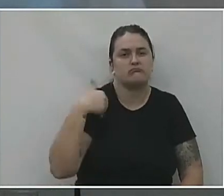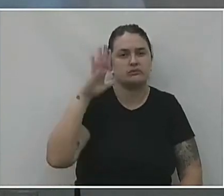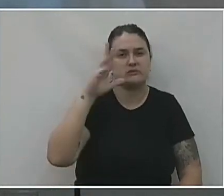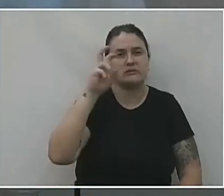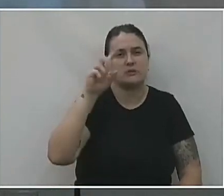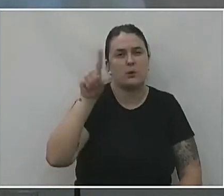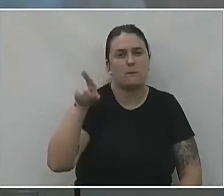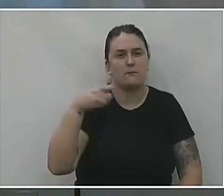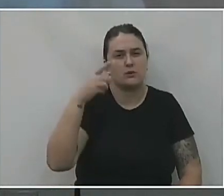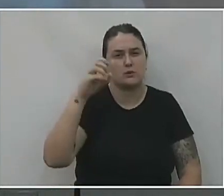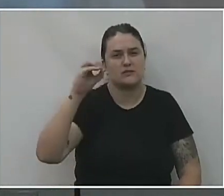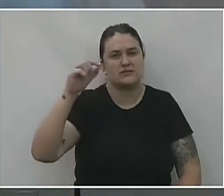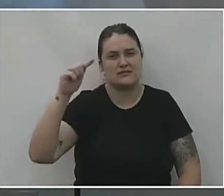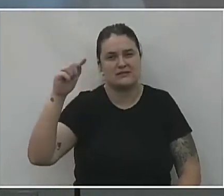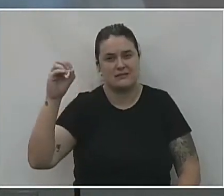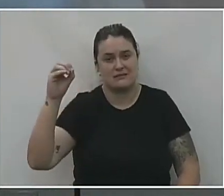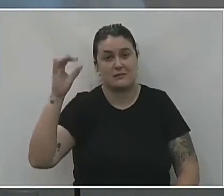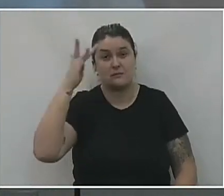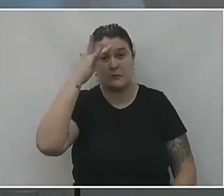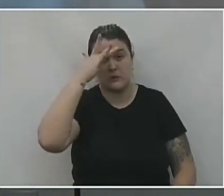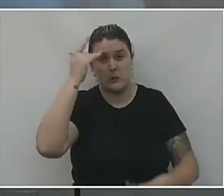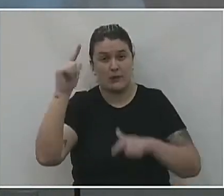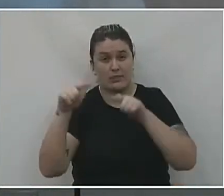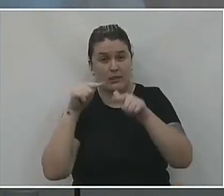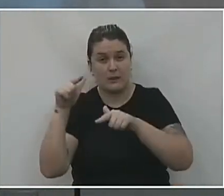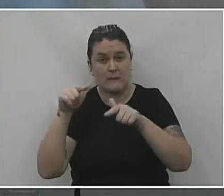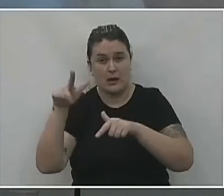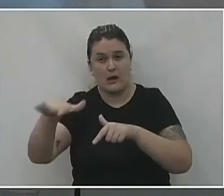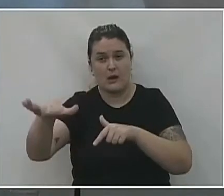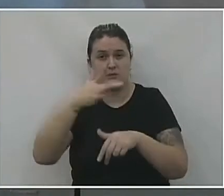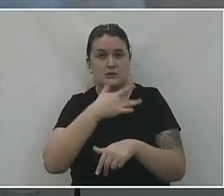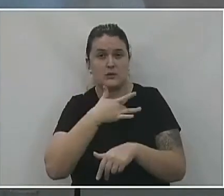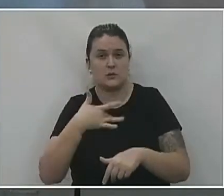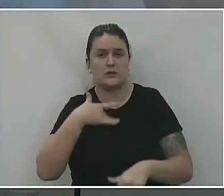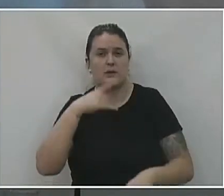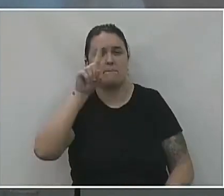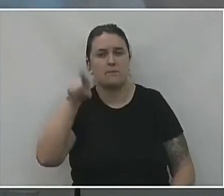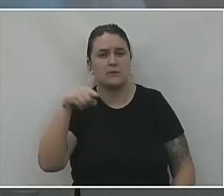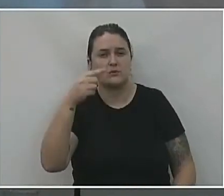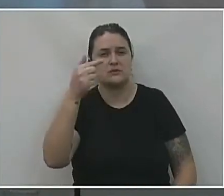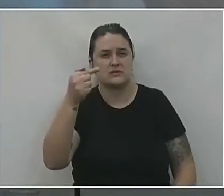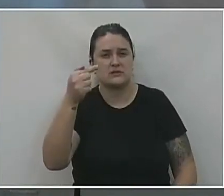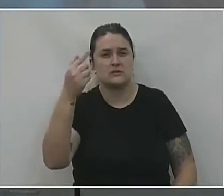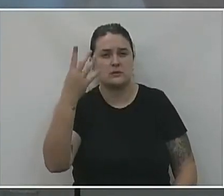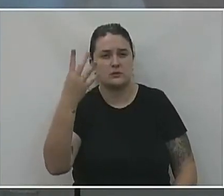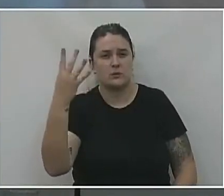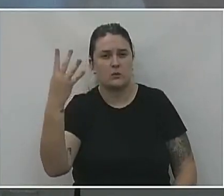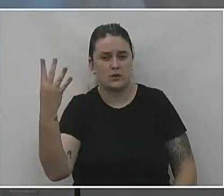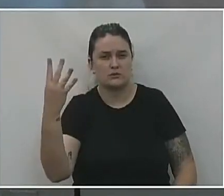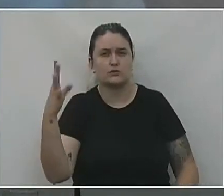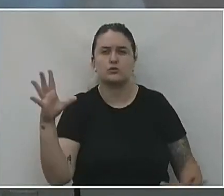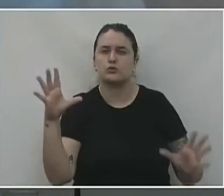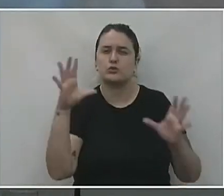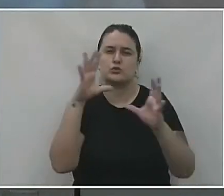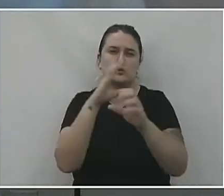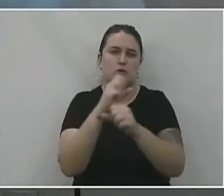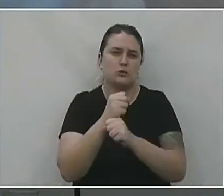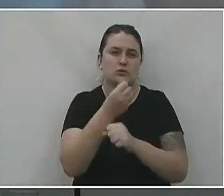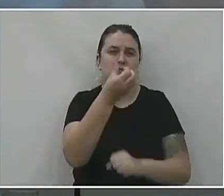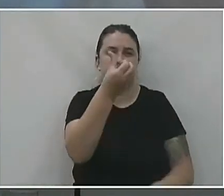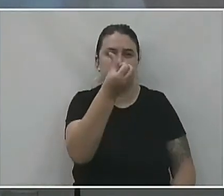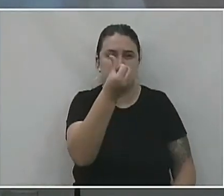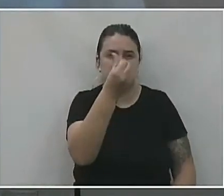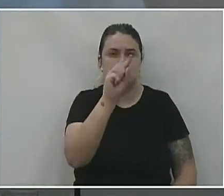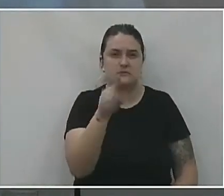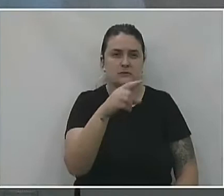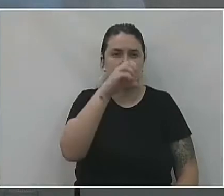.070. Trabalhadores de saúde, 1.744. Totalizando 6